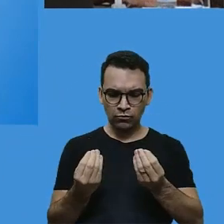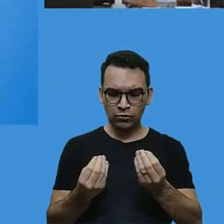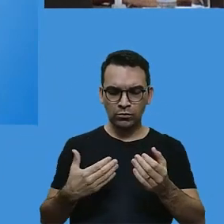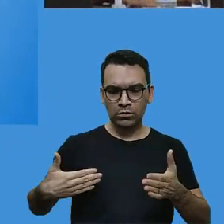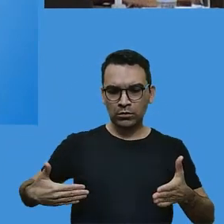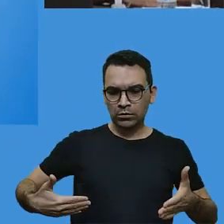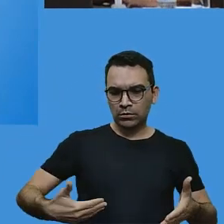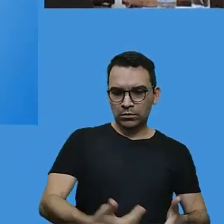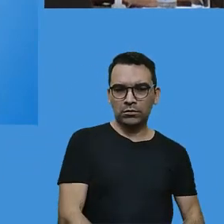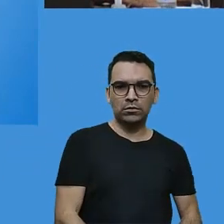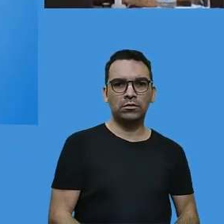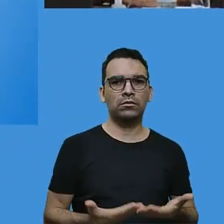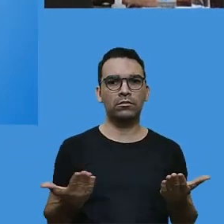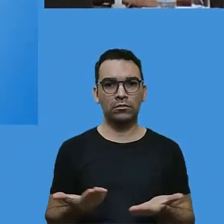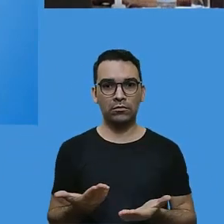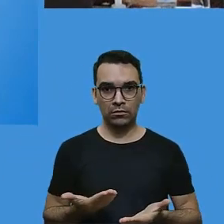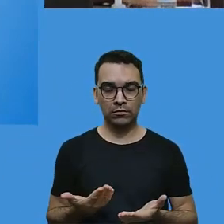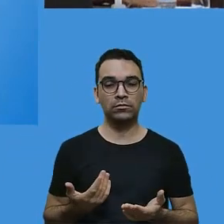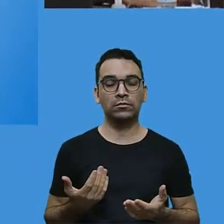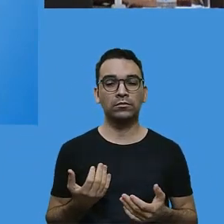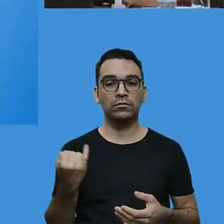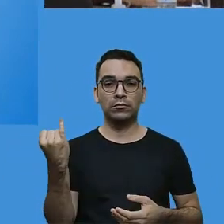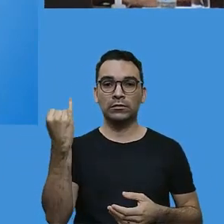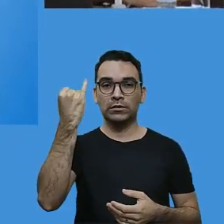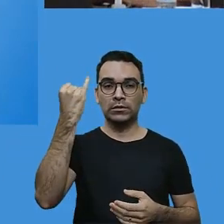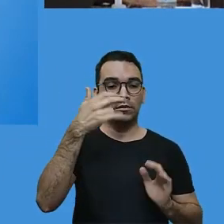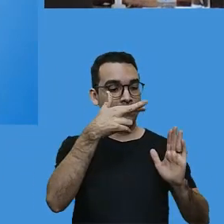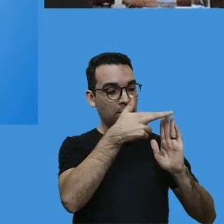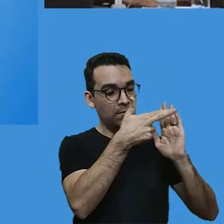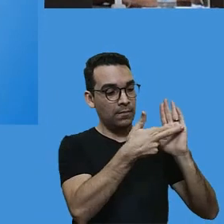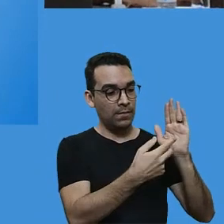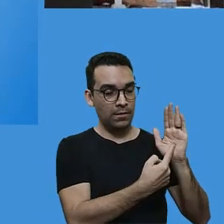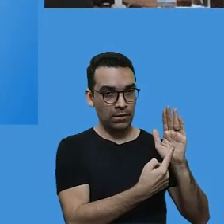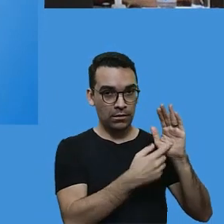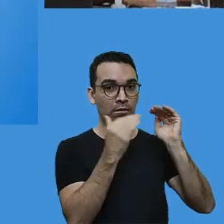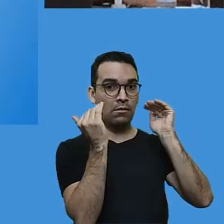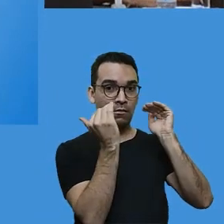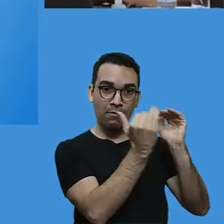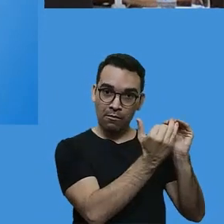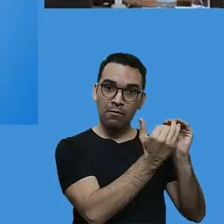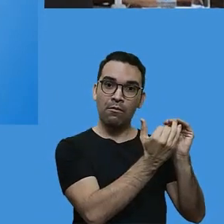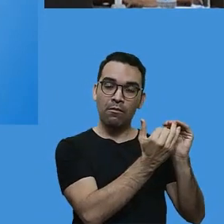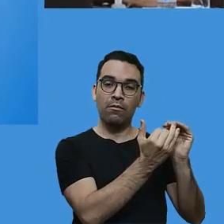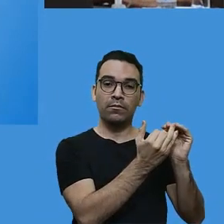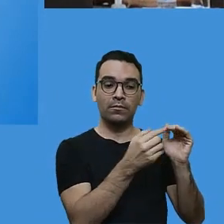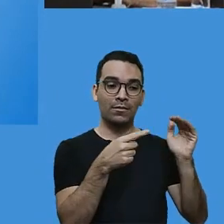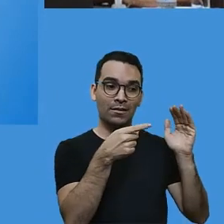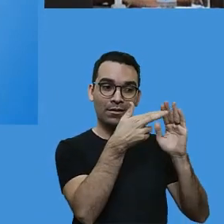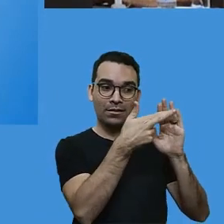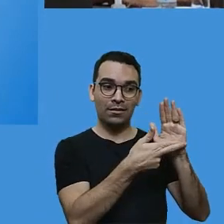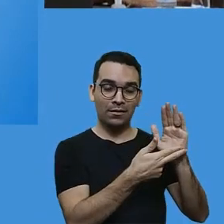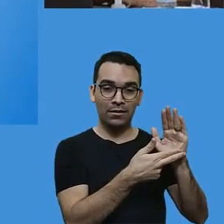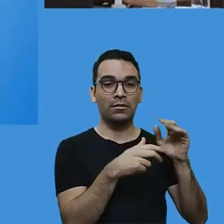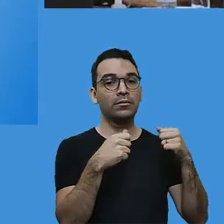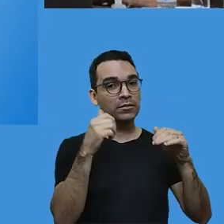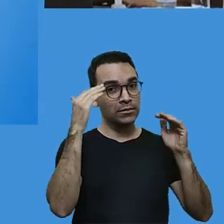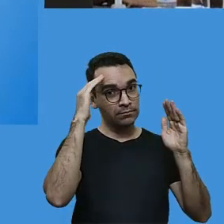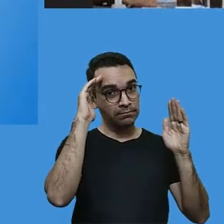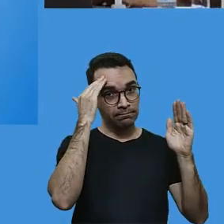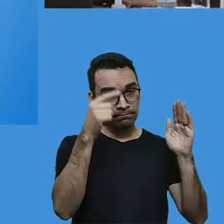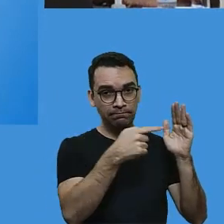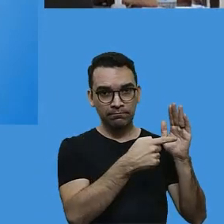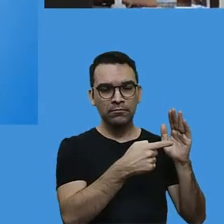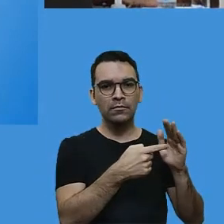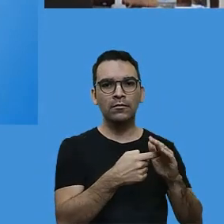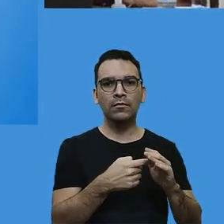aqui, é importante considerar que nós temos todas as normatizações que são basilares para esse nosso trabalho. Então, desde o dia